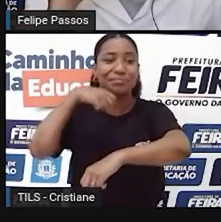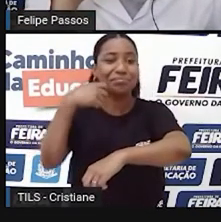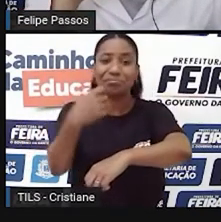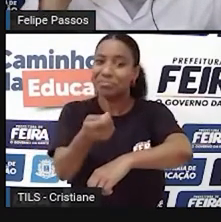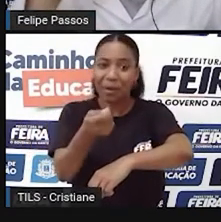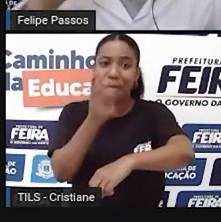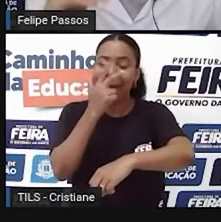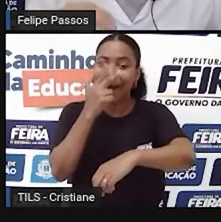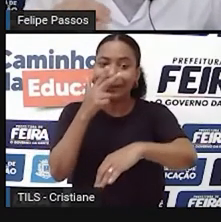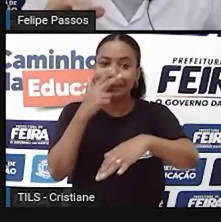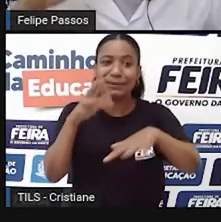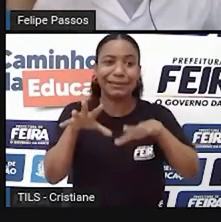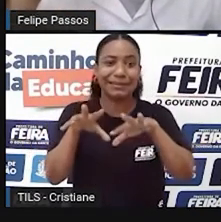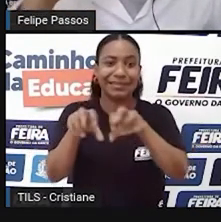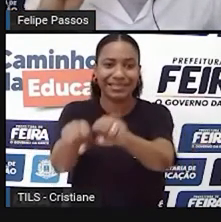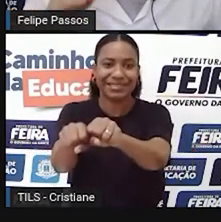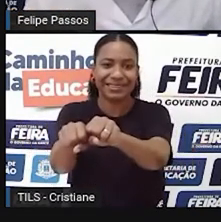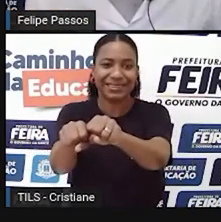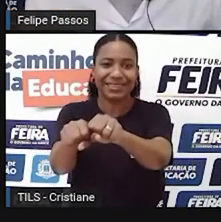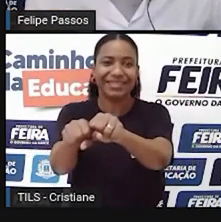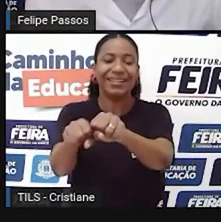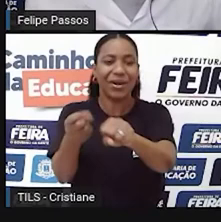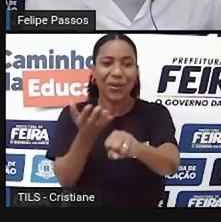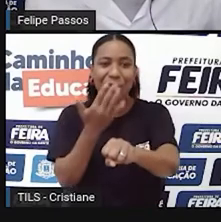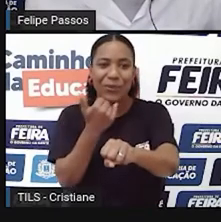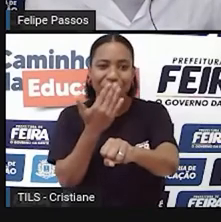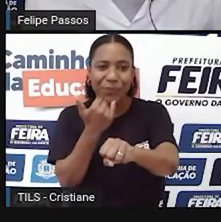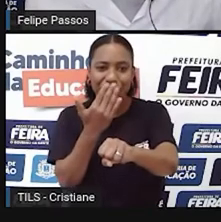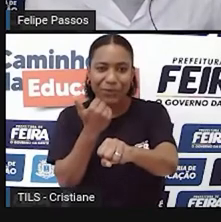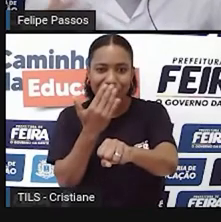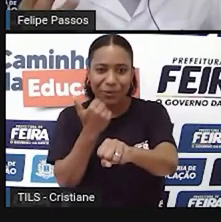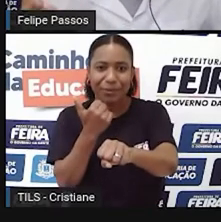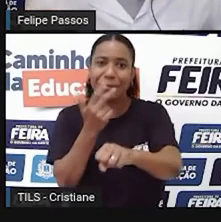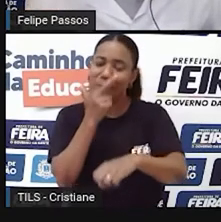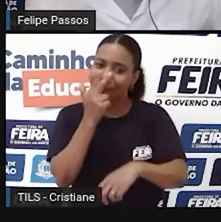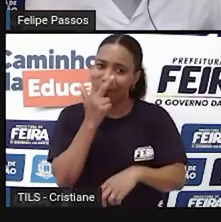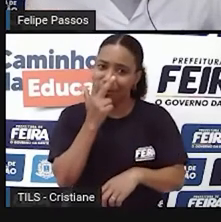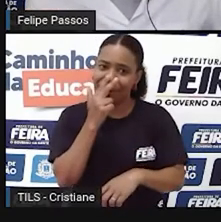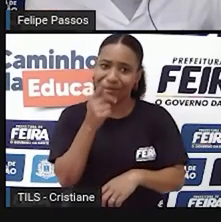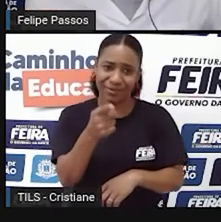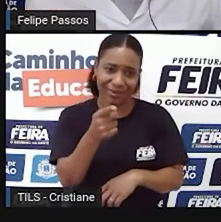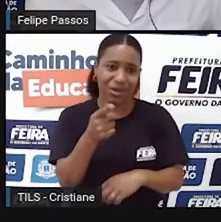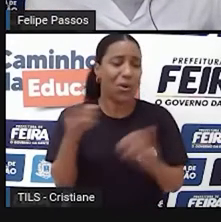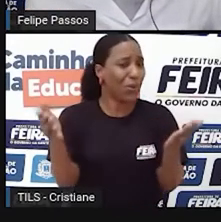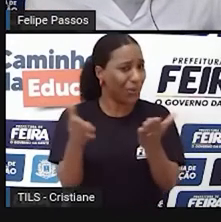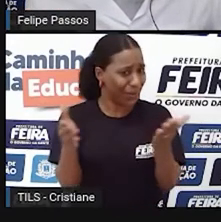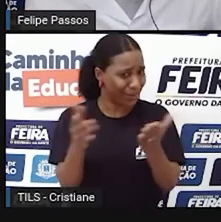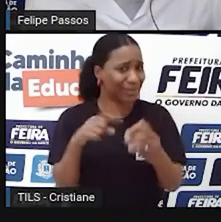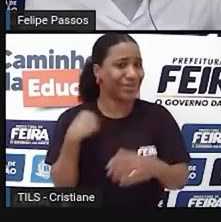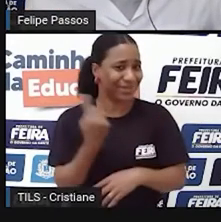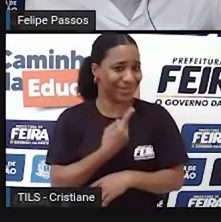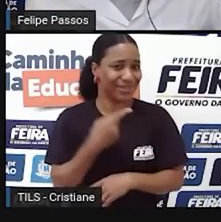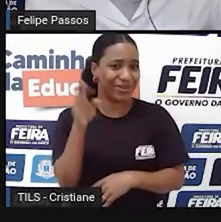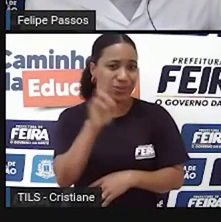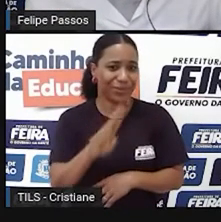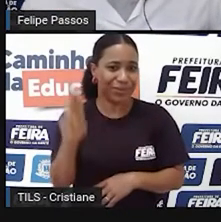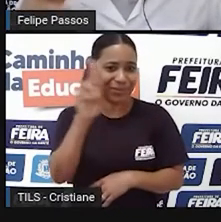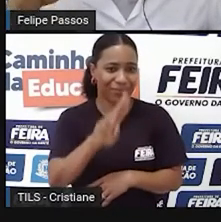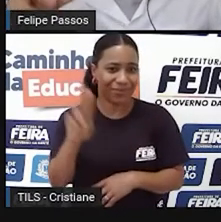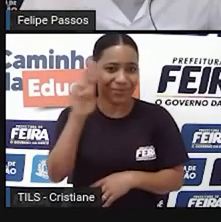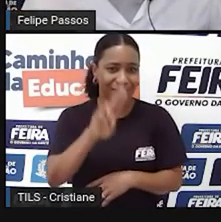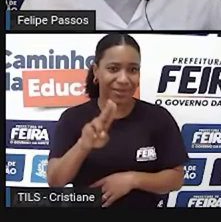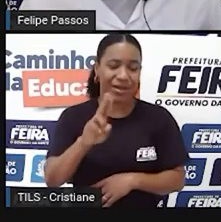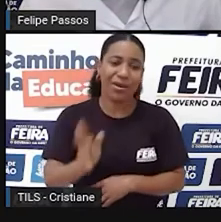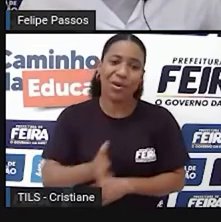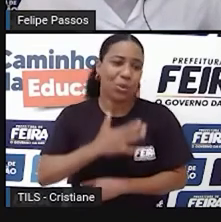naquelas palavras, naqueles símbolos, alguma informação relacionada à caça. Mas a gente usa isso hoje em dia. Quando a gente quer dizer para uma pessoa que a